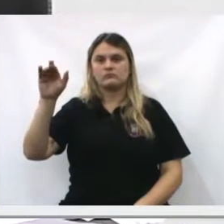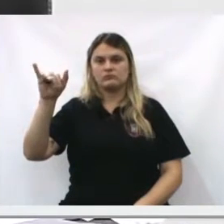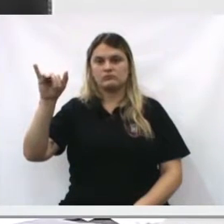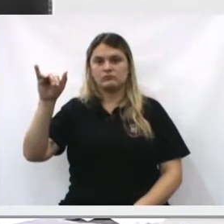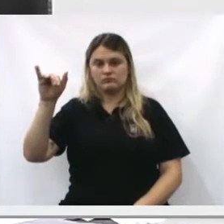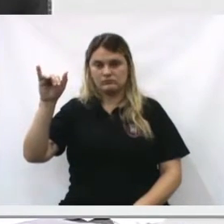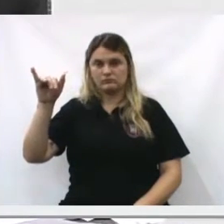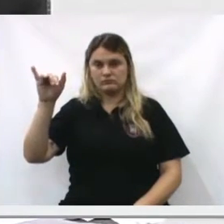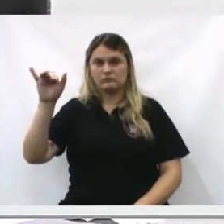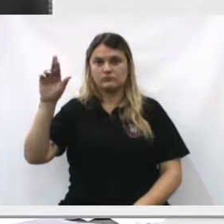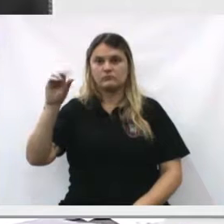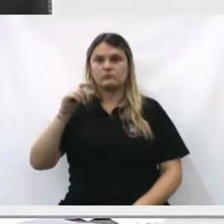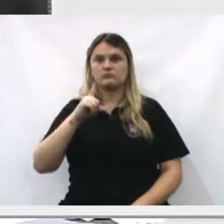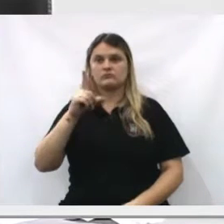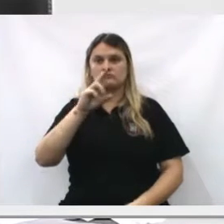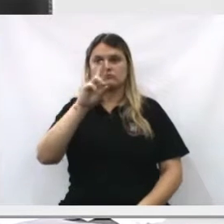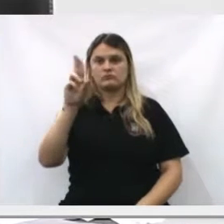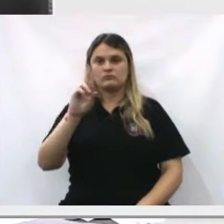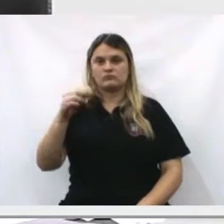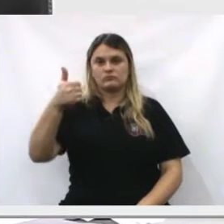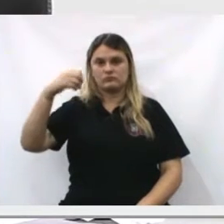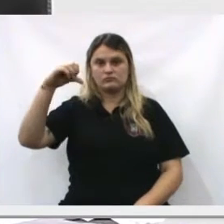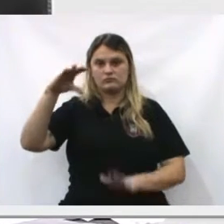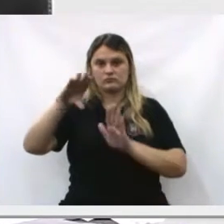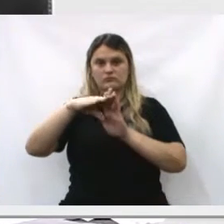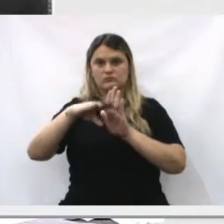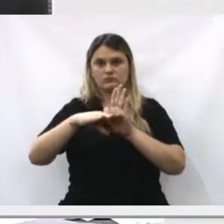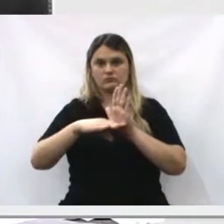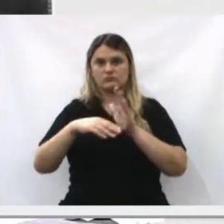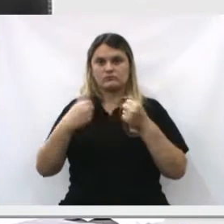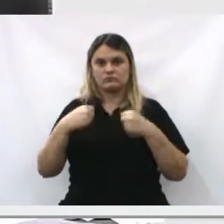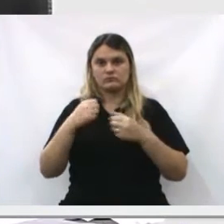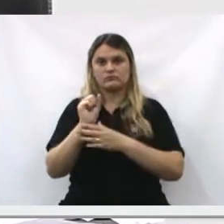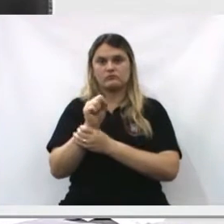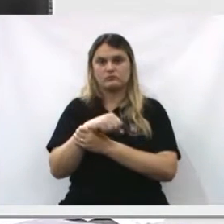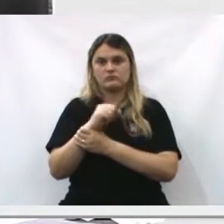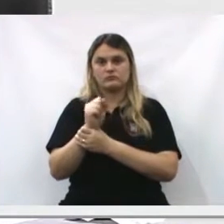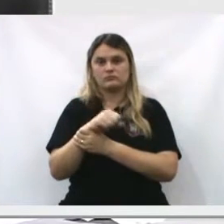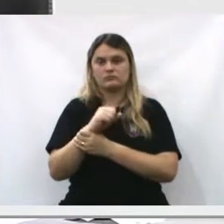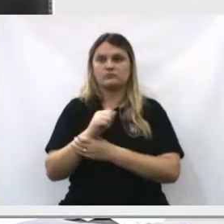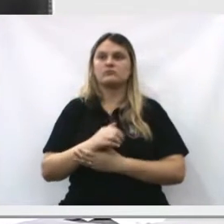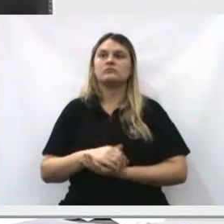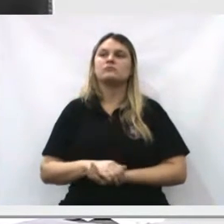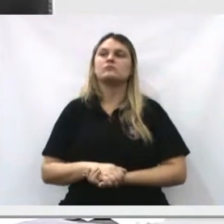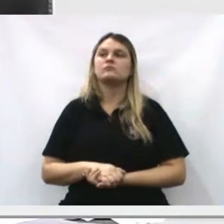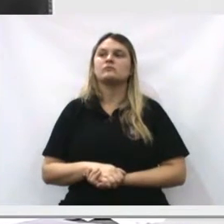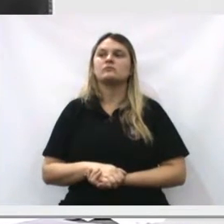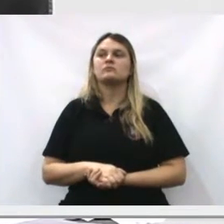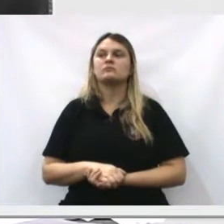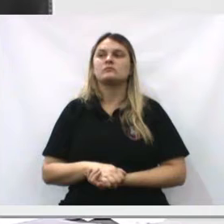inclusive a relação dos 19 nomes que estão precisando da fisioterapia.